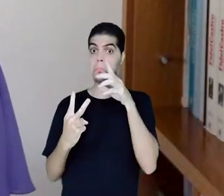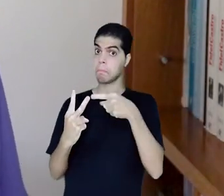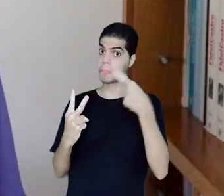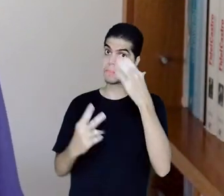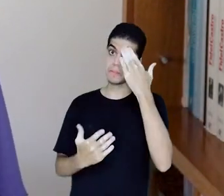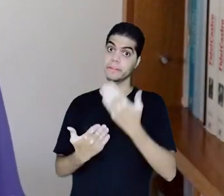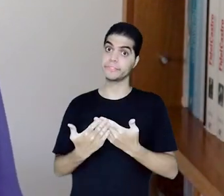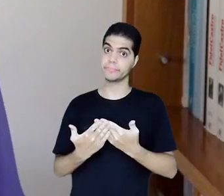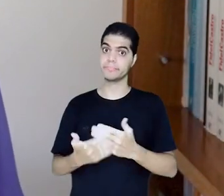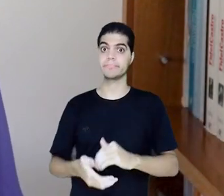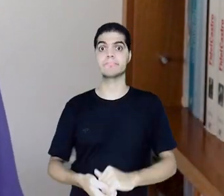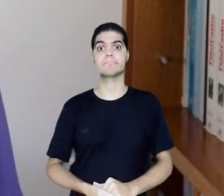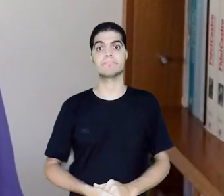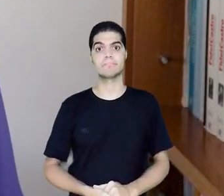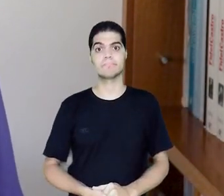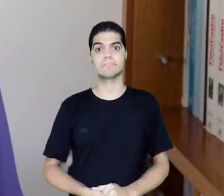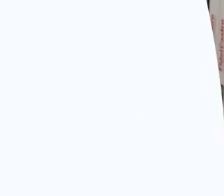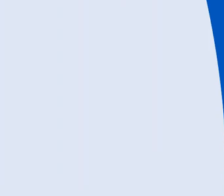primeira hipótese.